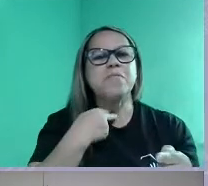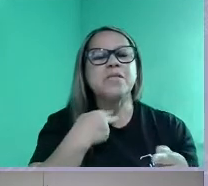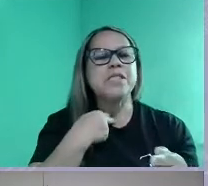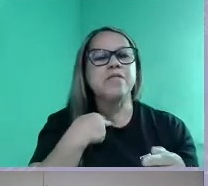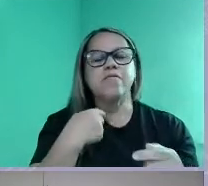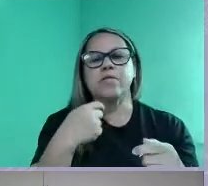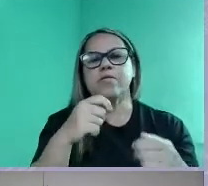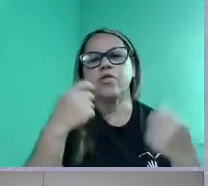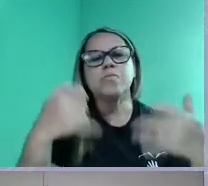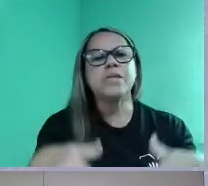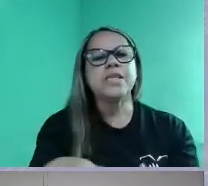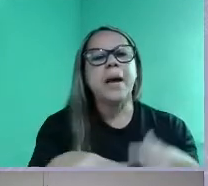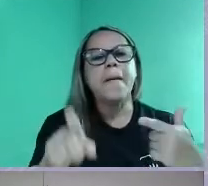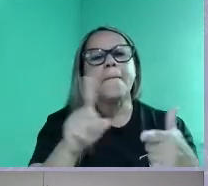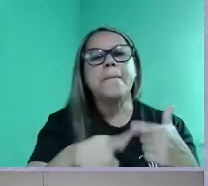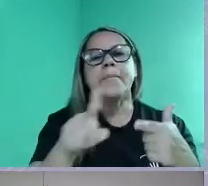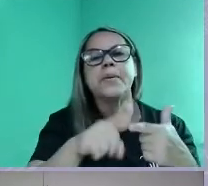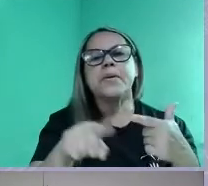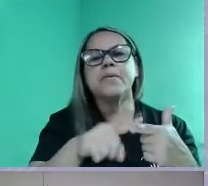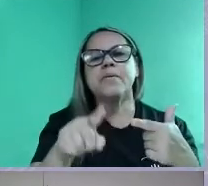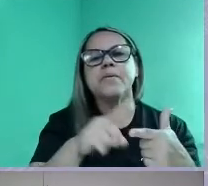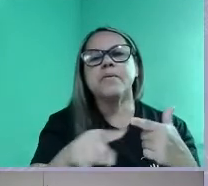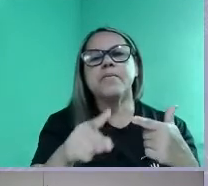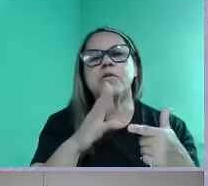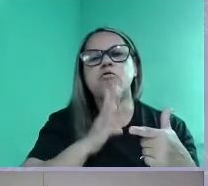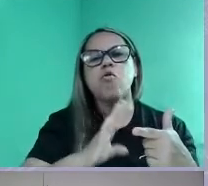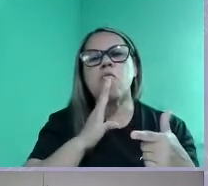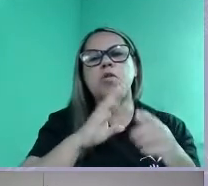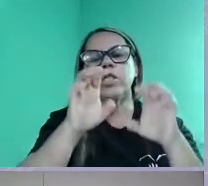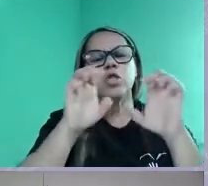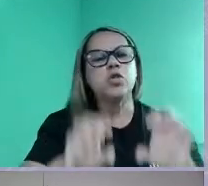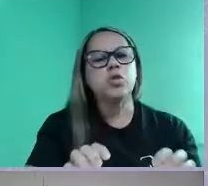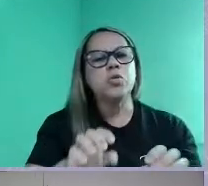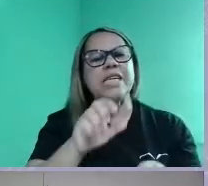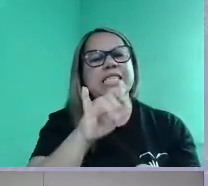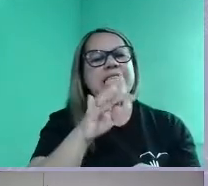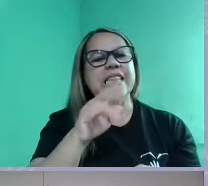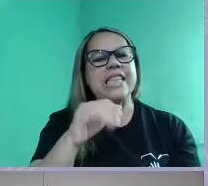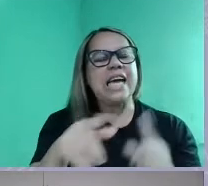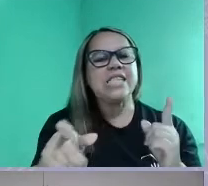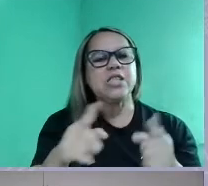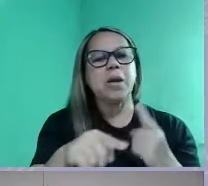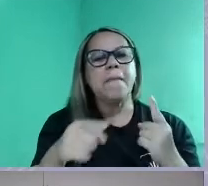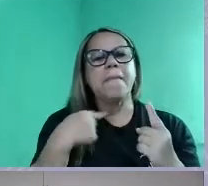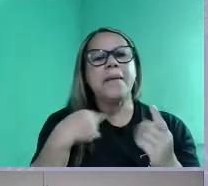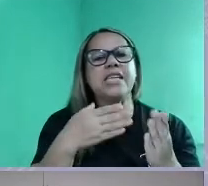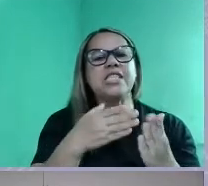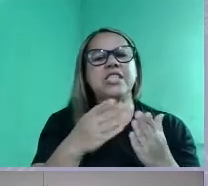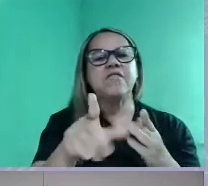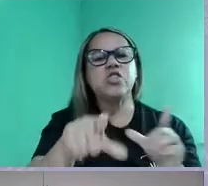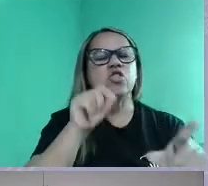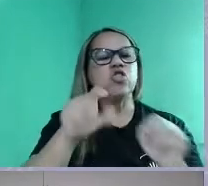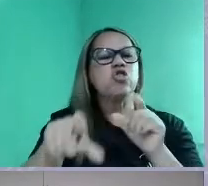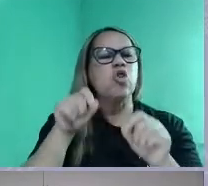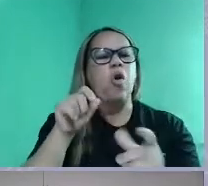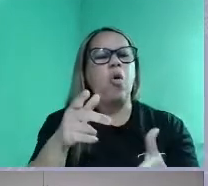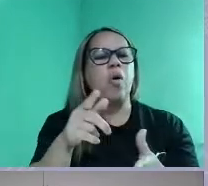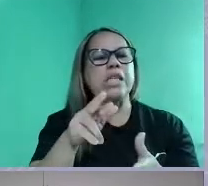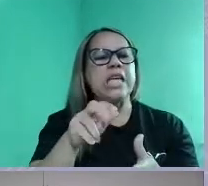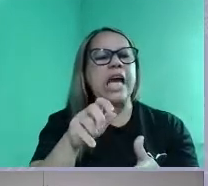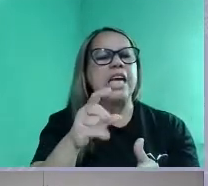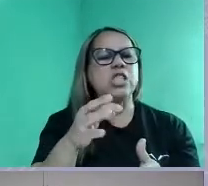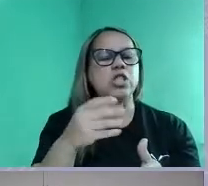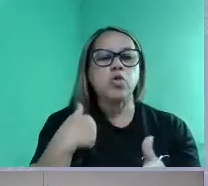estrutura sintática, mas eu gostaria de chamar a atenção de vocês para o seguinte, né? Os desvios de escolha de registro, certo?